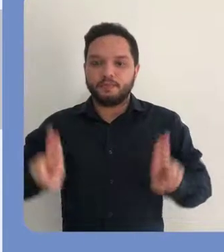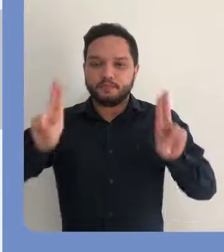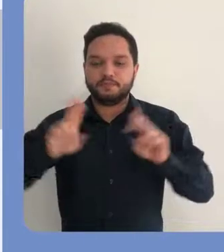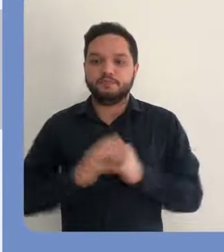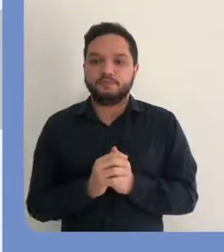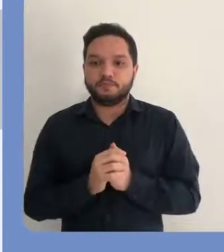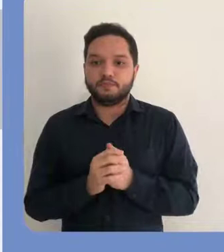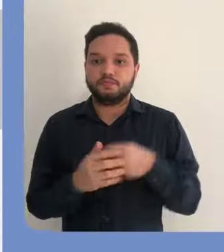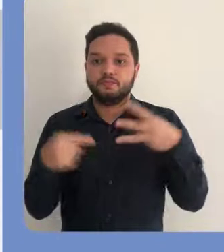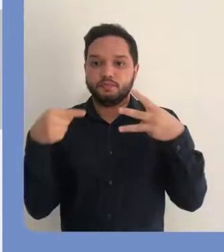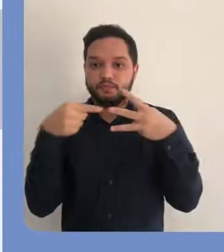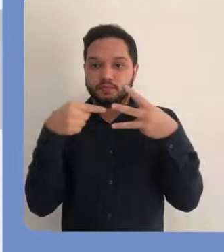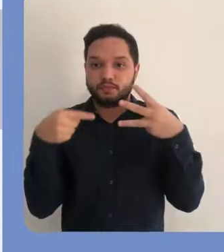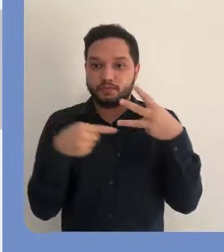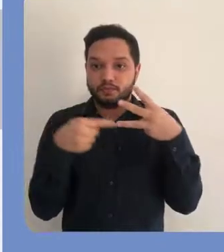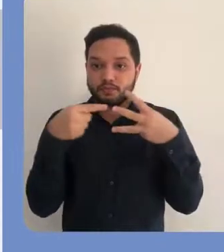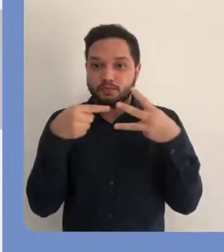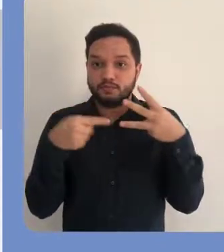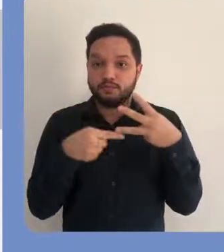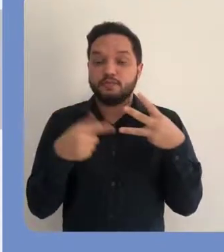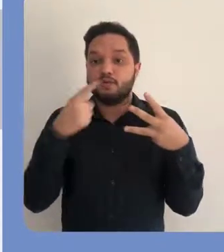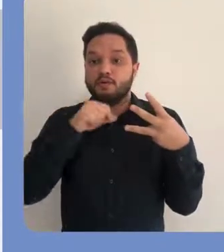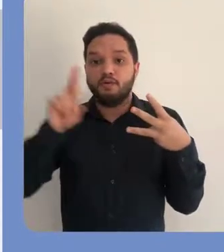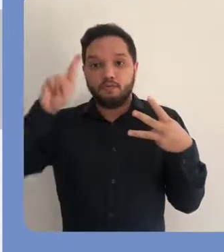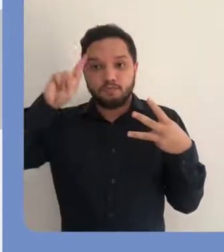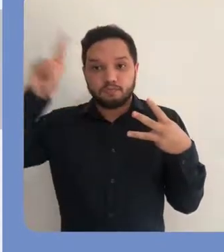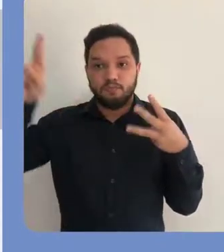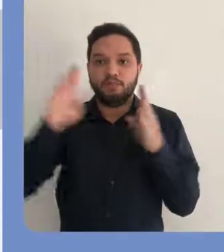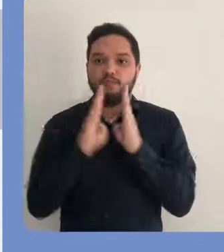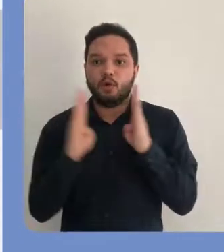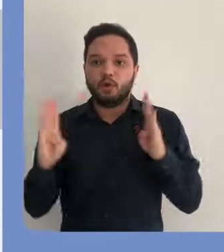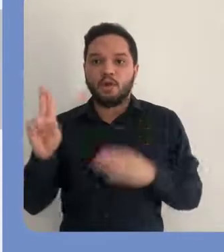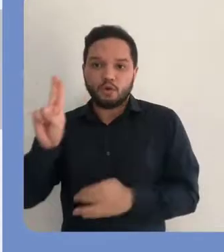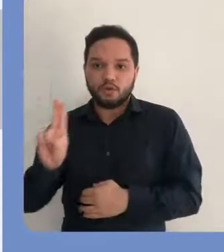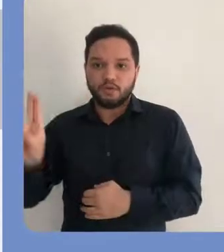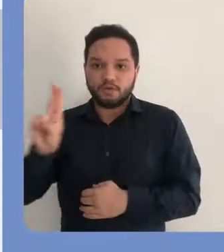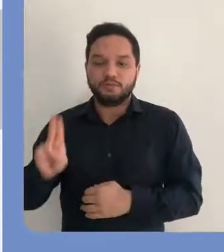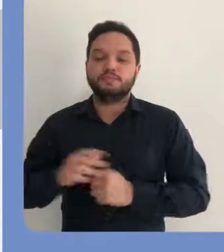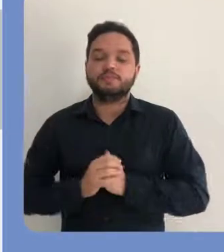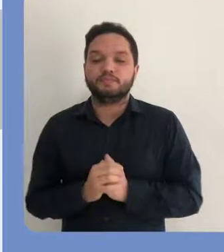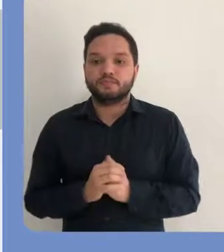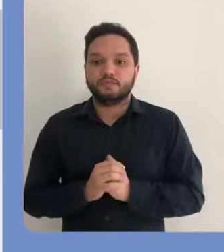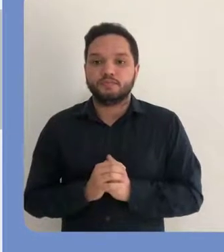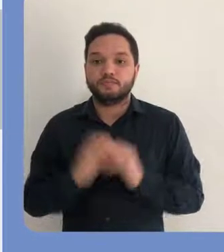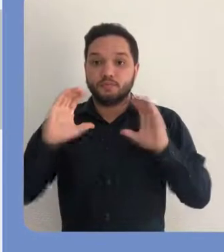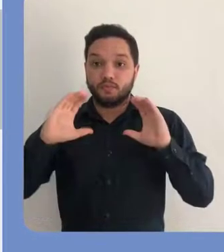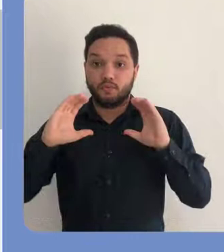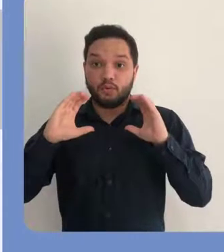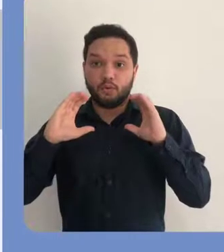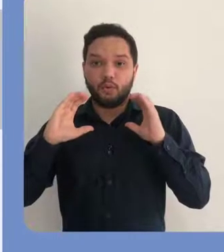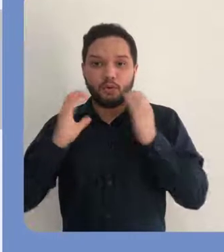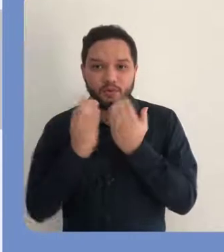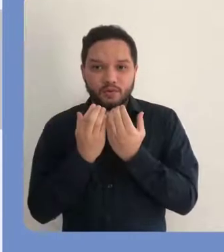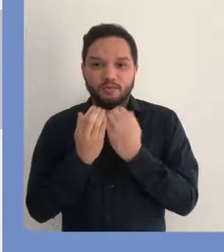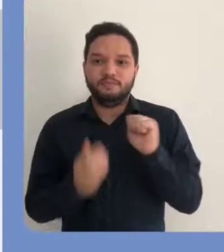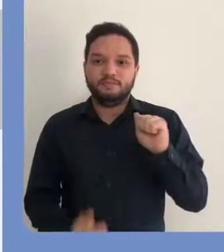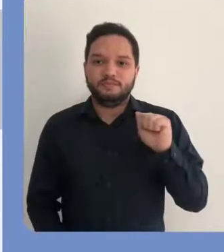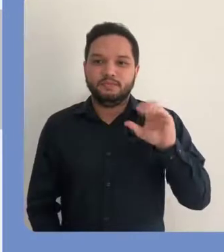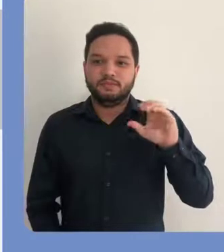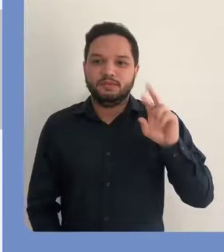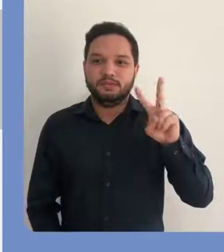conclusão de curso de todos os alunos da universidade. Estas duas coleções, então, elas são administradas pela BU.